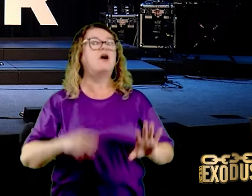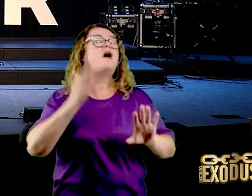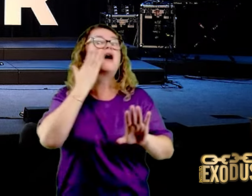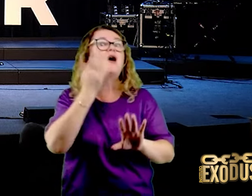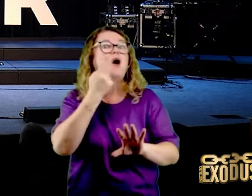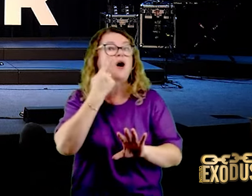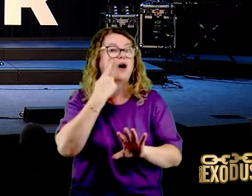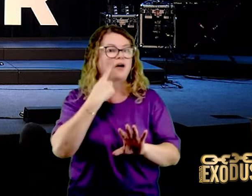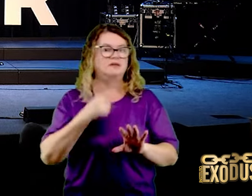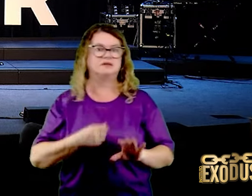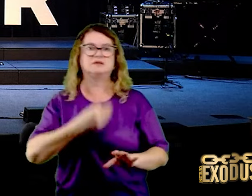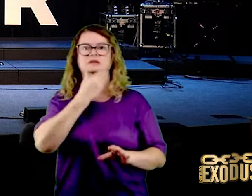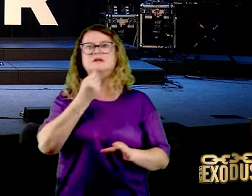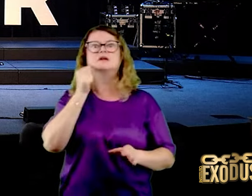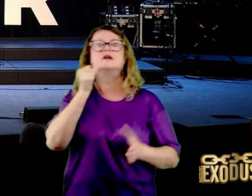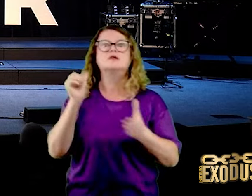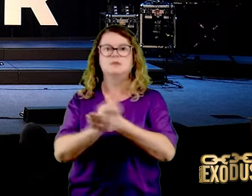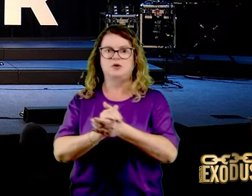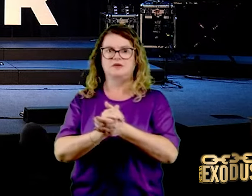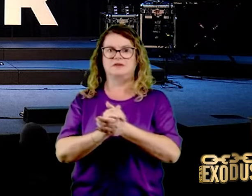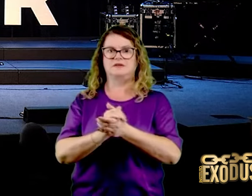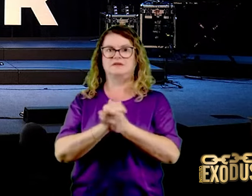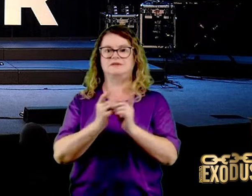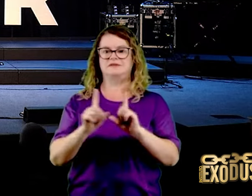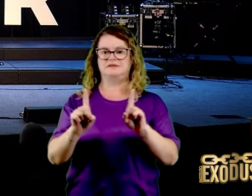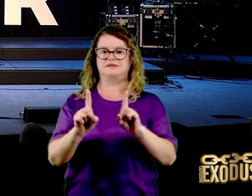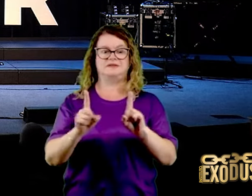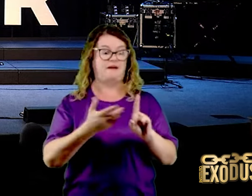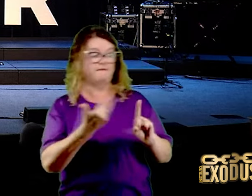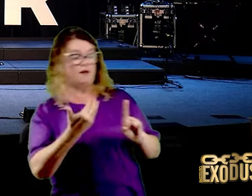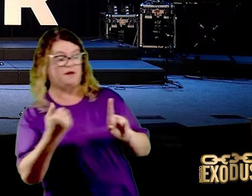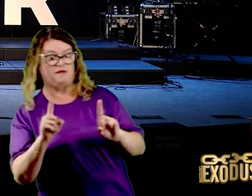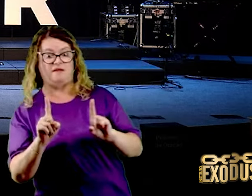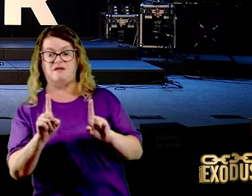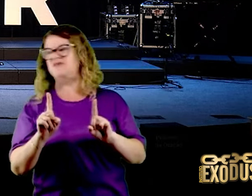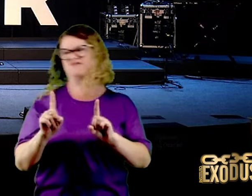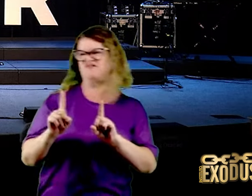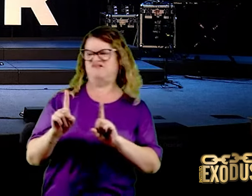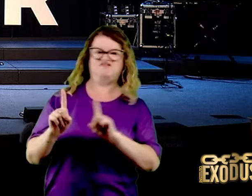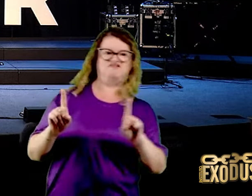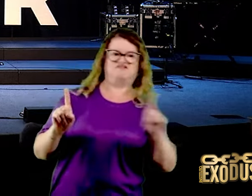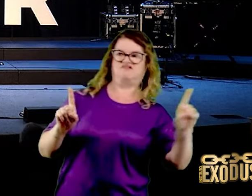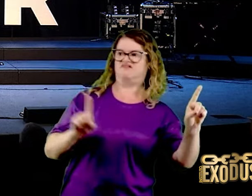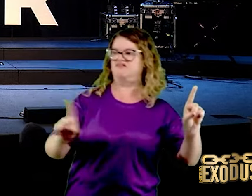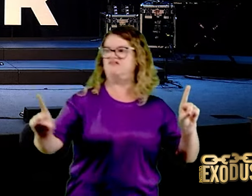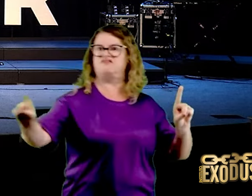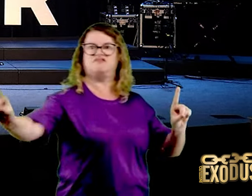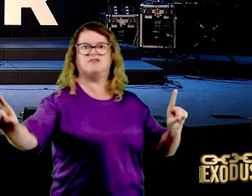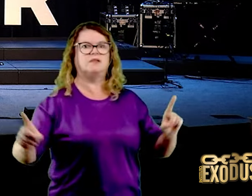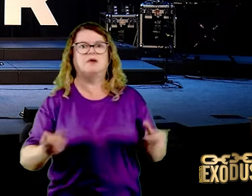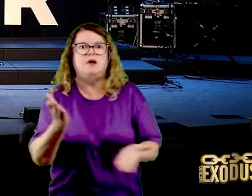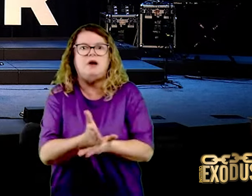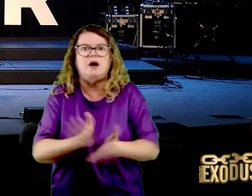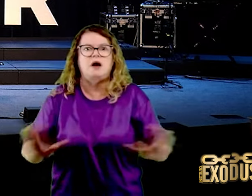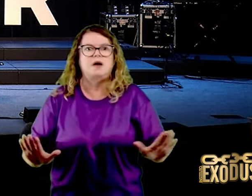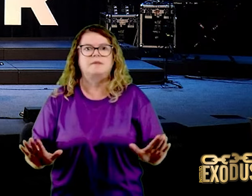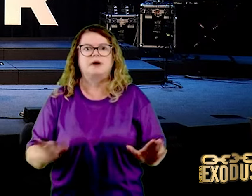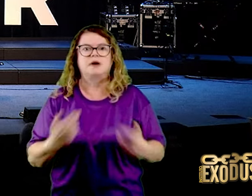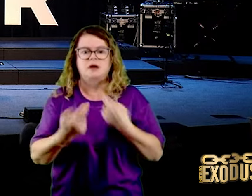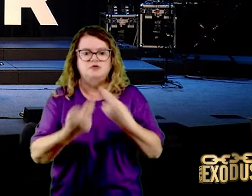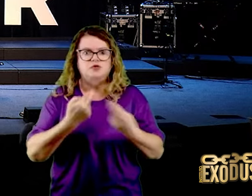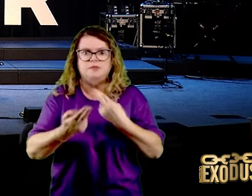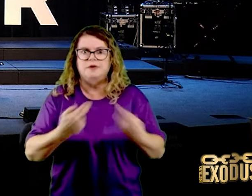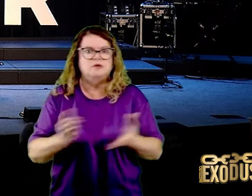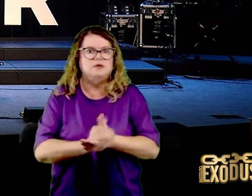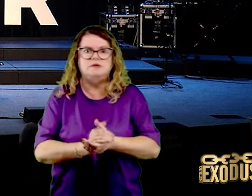Quando a casa está dividida, quando a empresa está dividida, quando a família está dividida, como a igreja está dividida, só que enfraquece. Diga